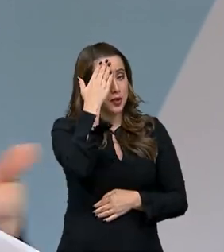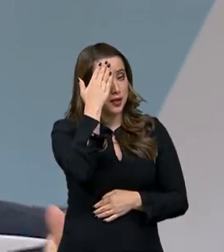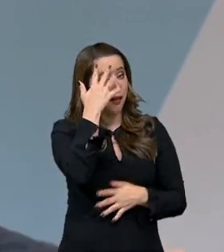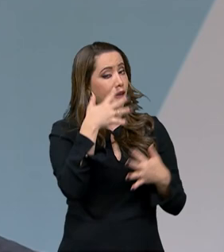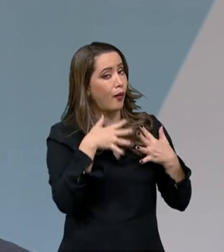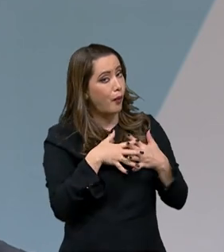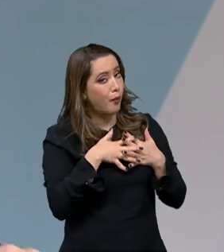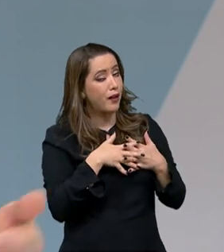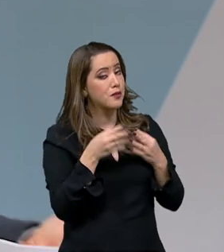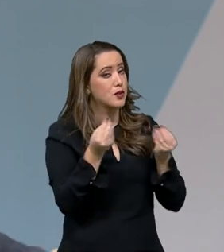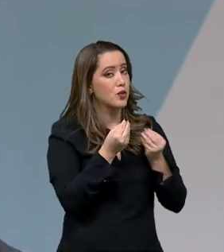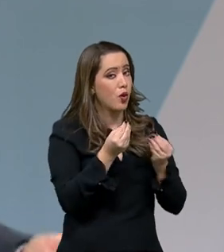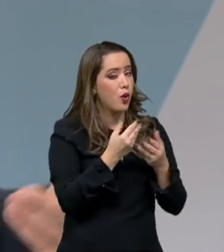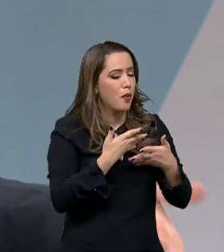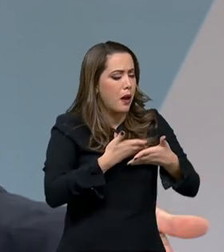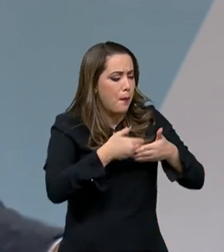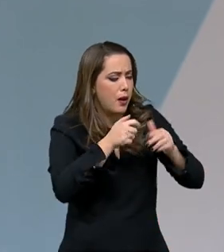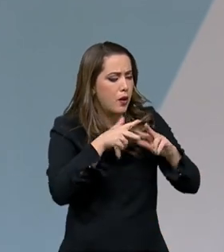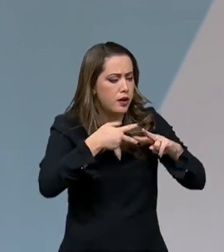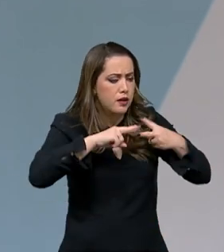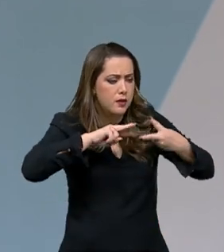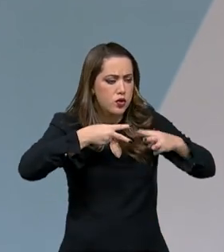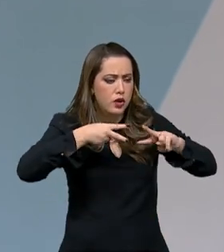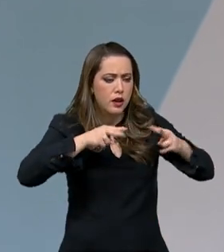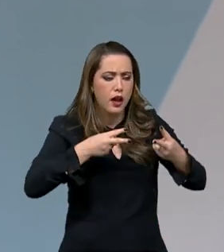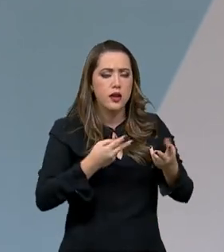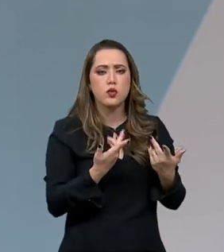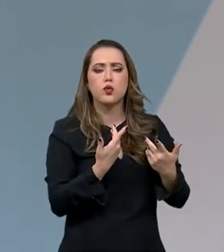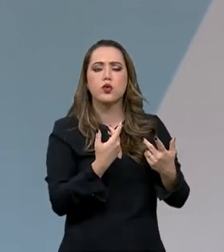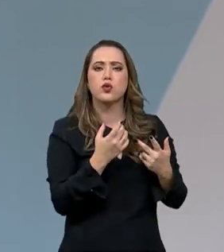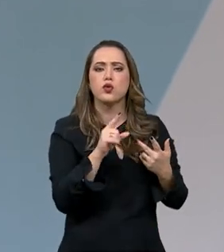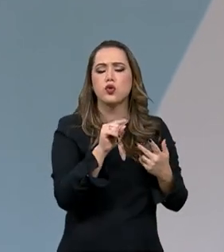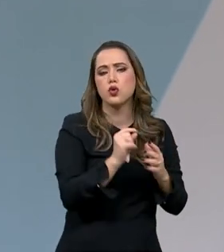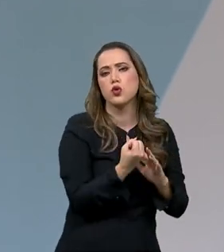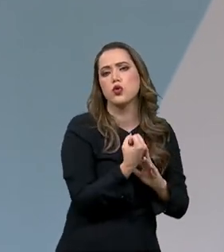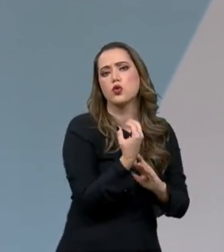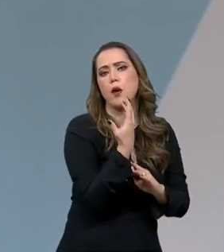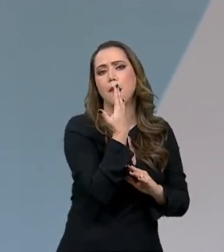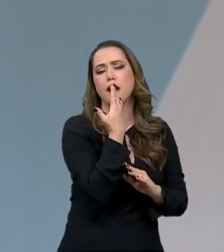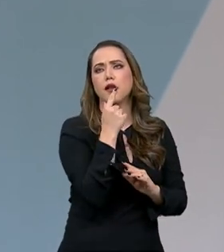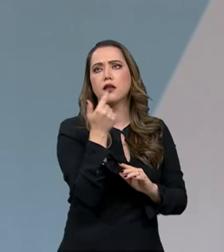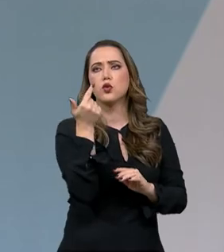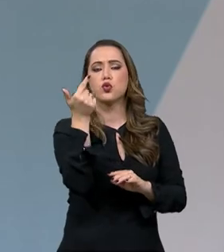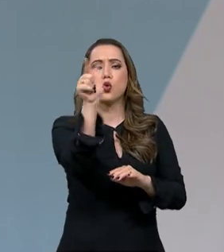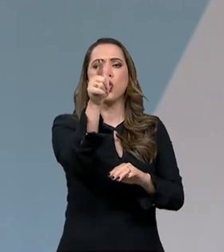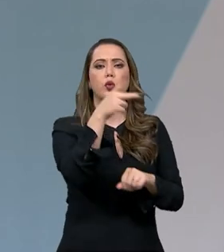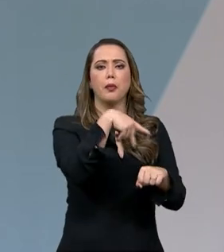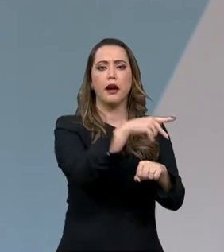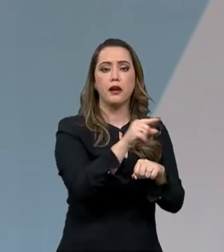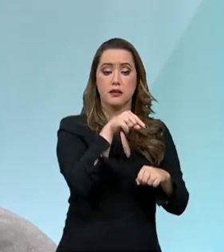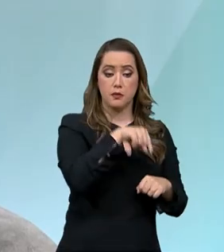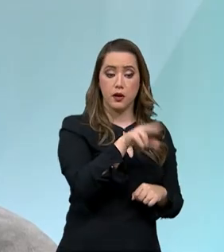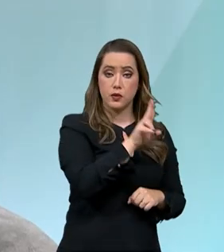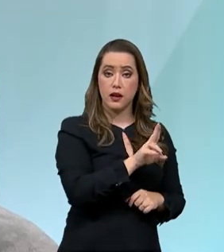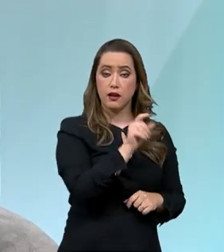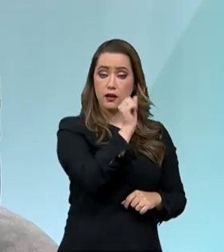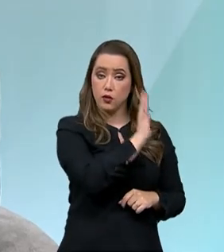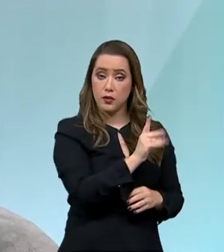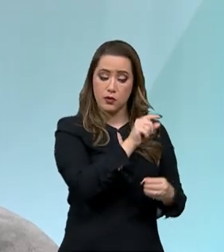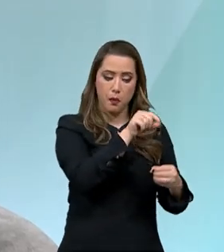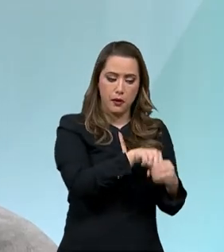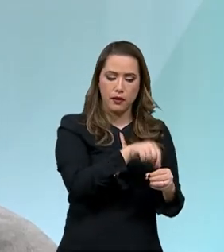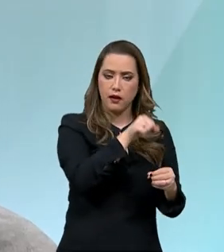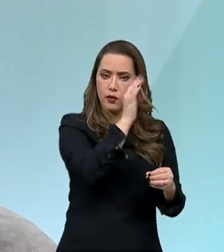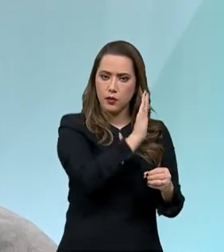como que se faz, né? O melhoramento e a adaptação de uma planta, de um outro clima para o nosso clima tropical. Eu tenho falado